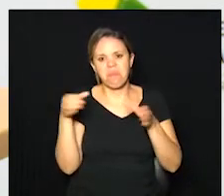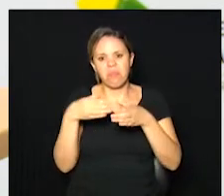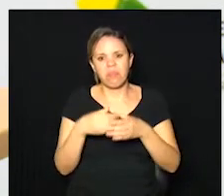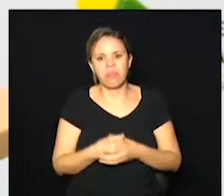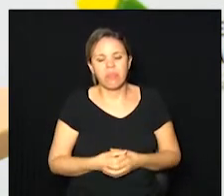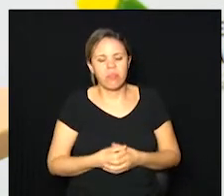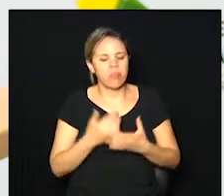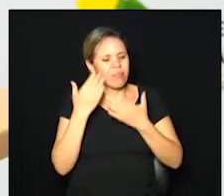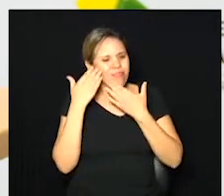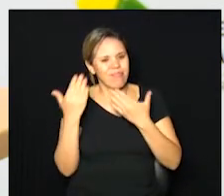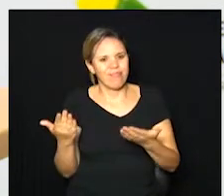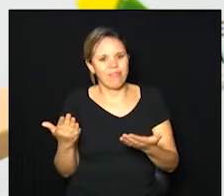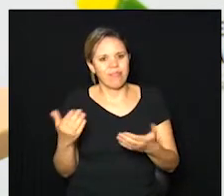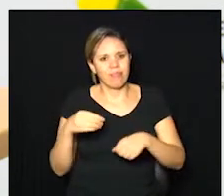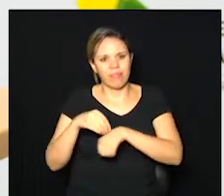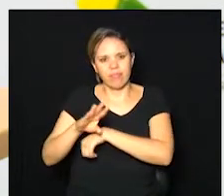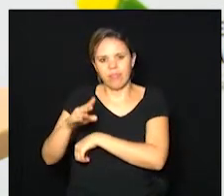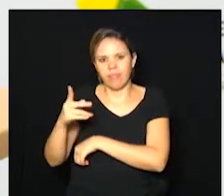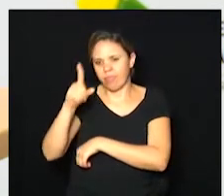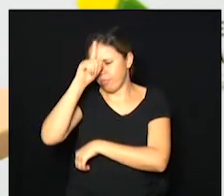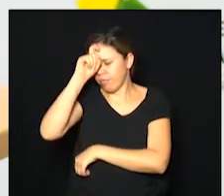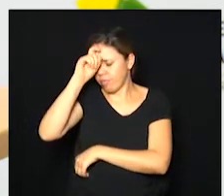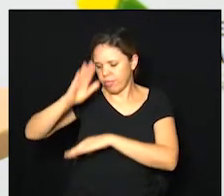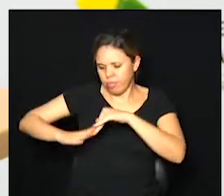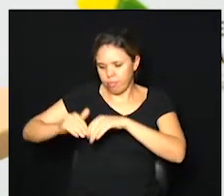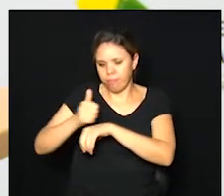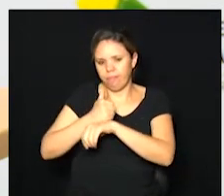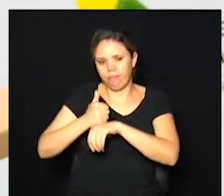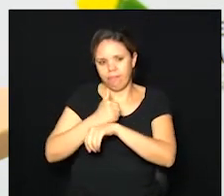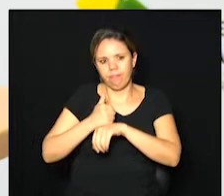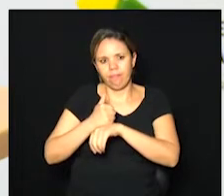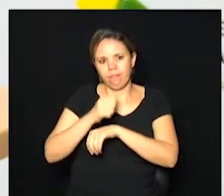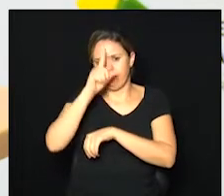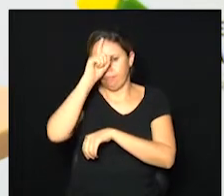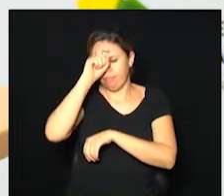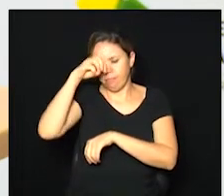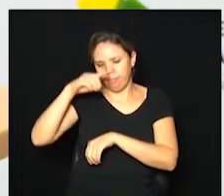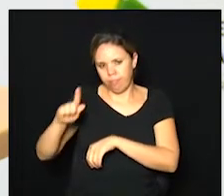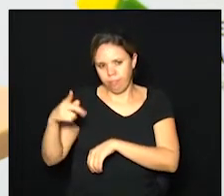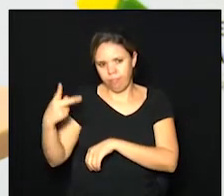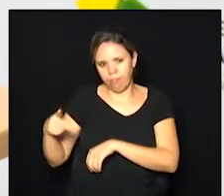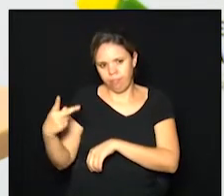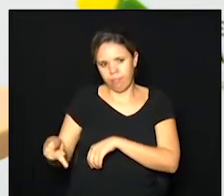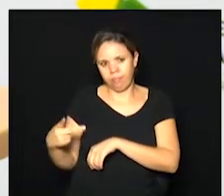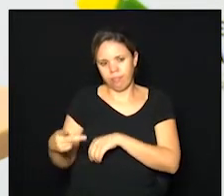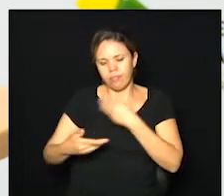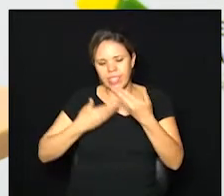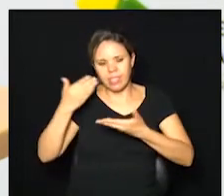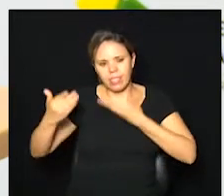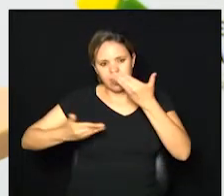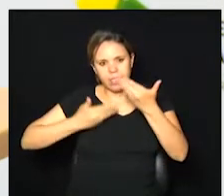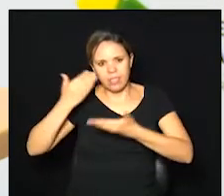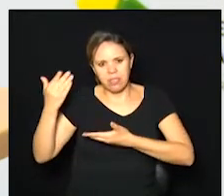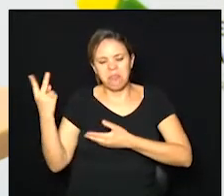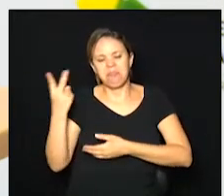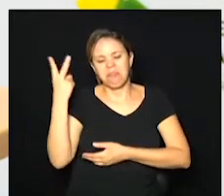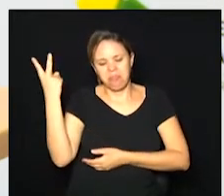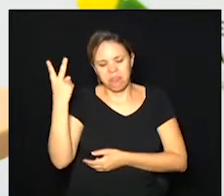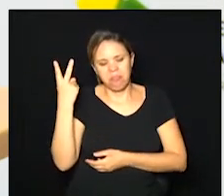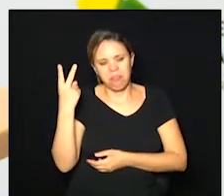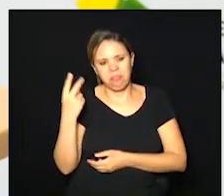muito obrigado Cleiton eu transmito para os profissionais esse seu elogio que vale muito